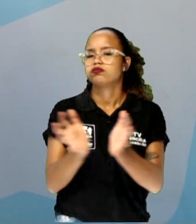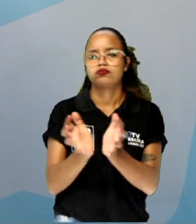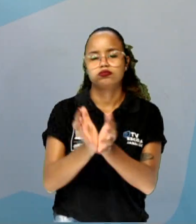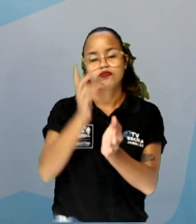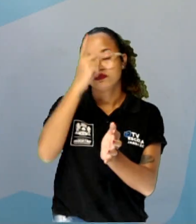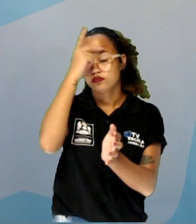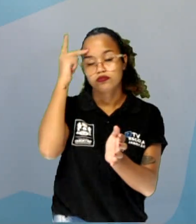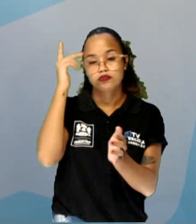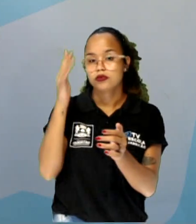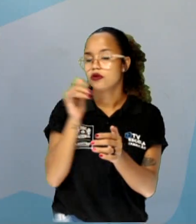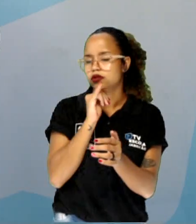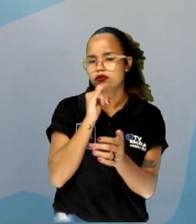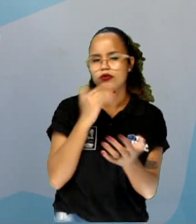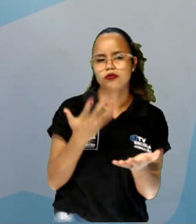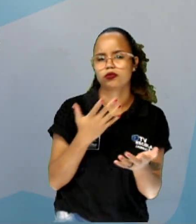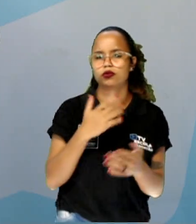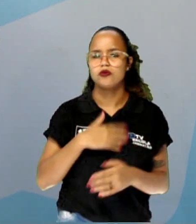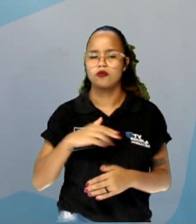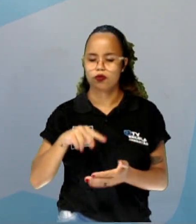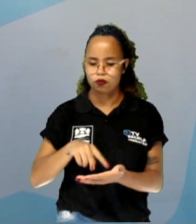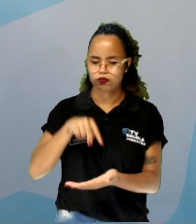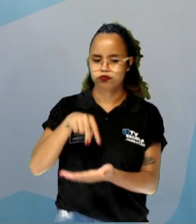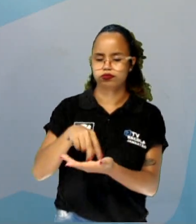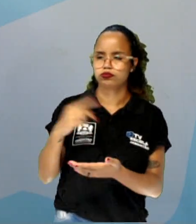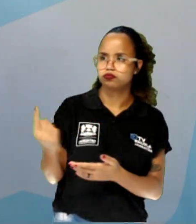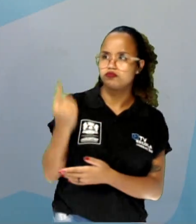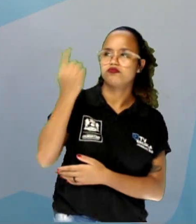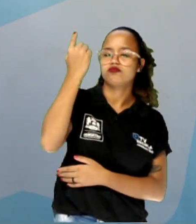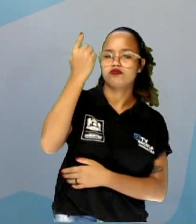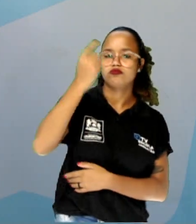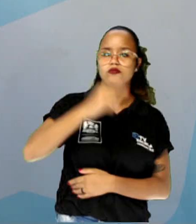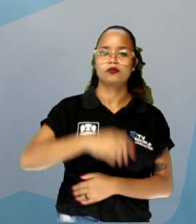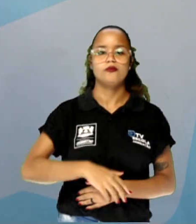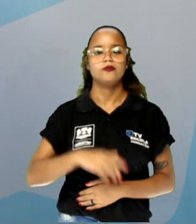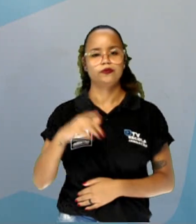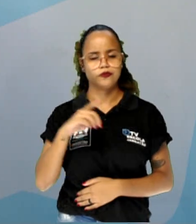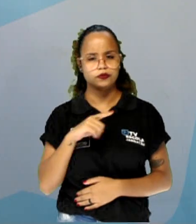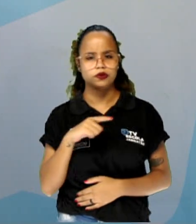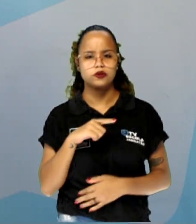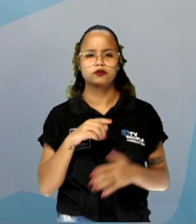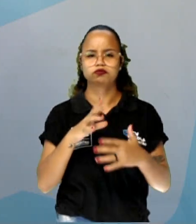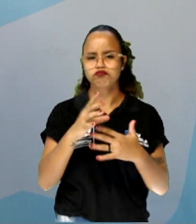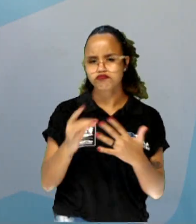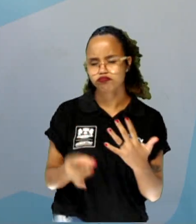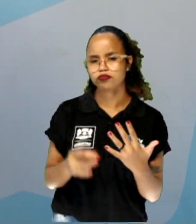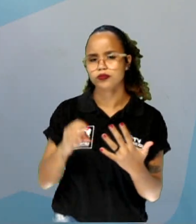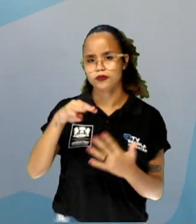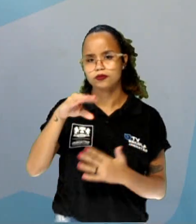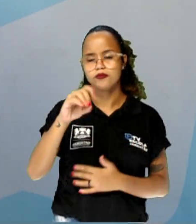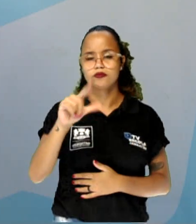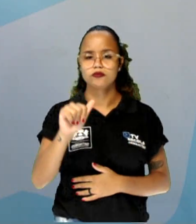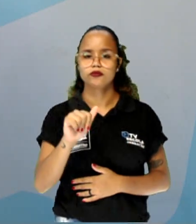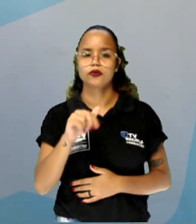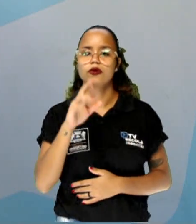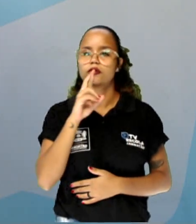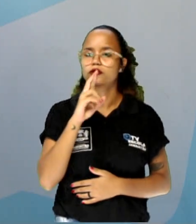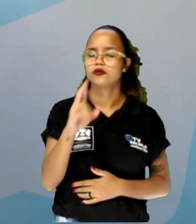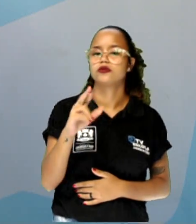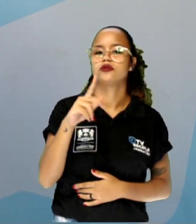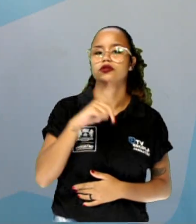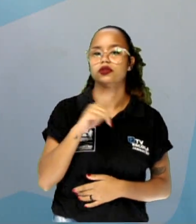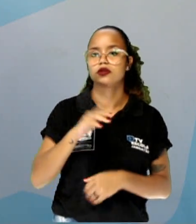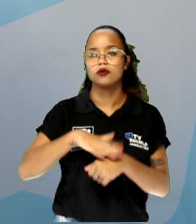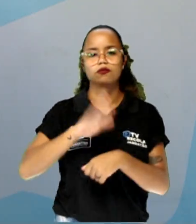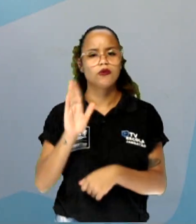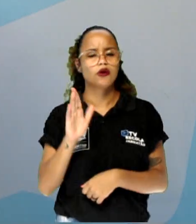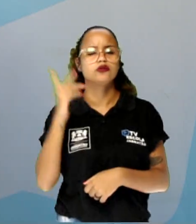ou peso ou altura, né? Então eu tenho lá um conjunto de dados, então a moda é aquele resultado que acontece com mais